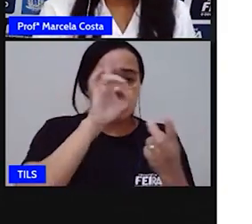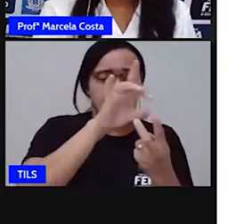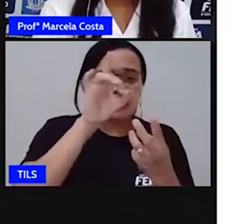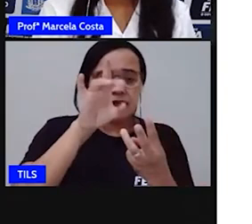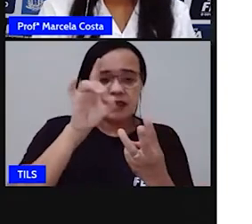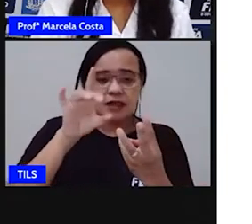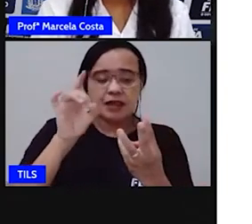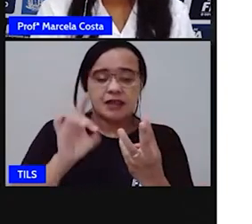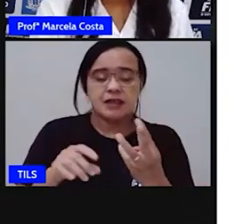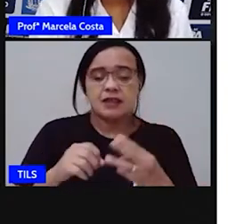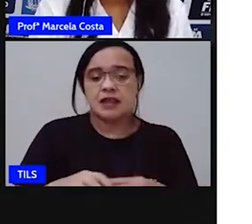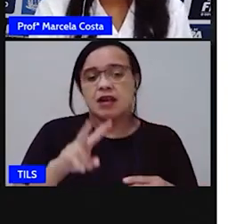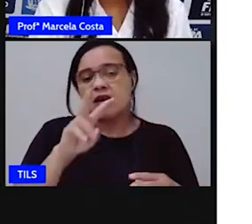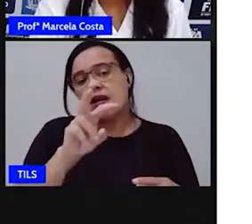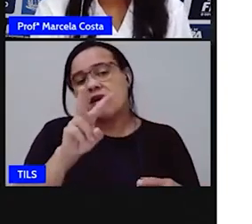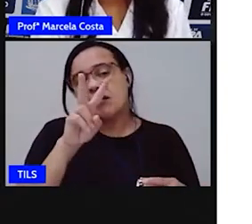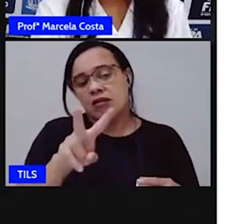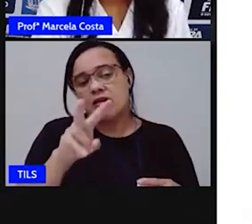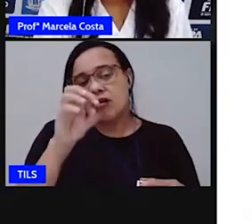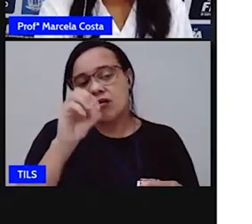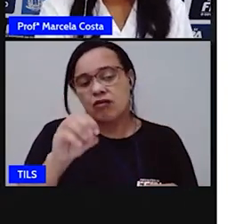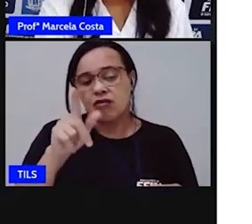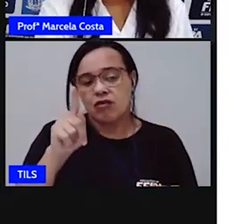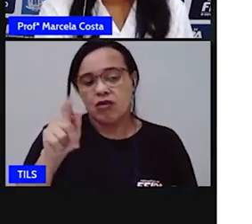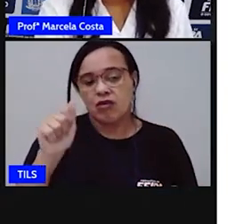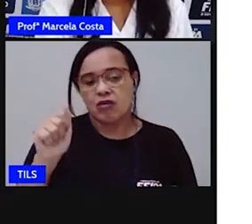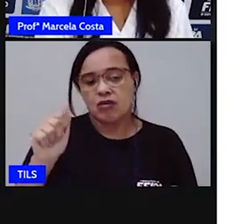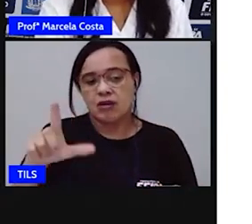qual vogal que tem em cada sílaba?